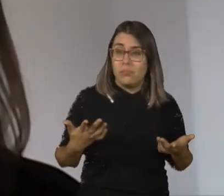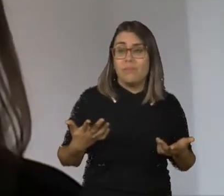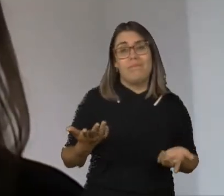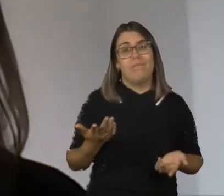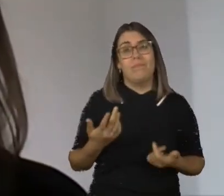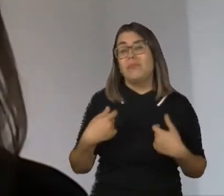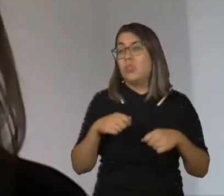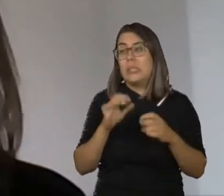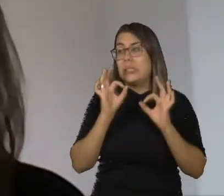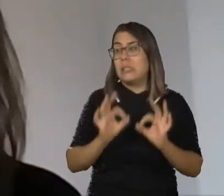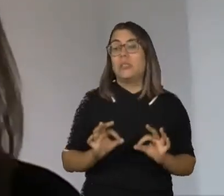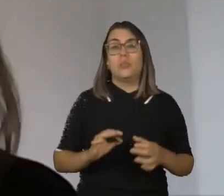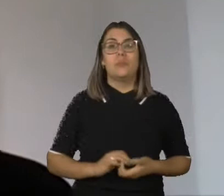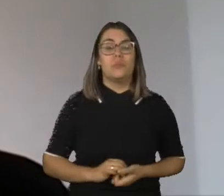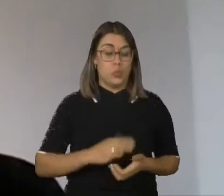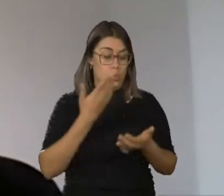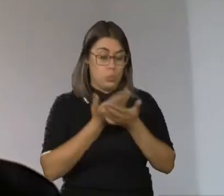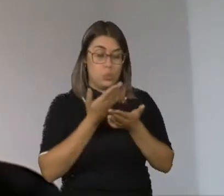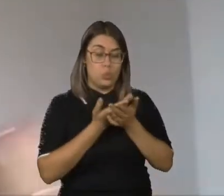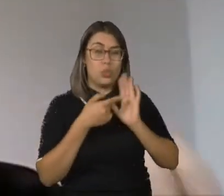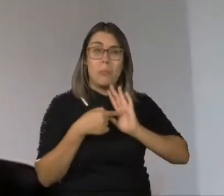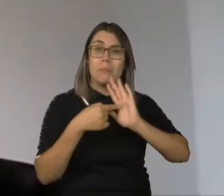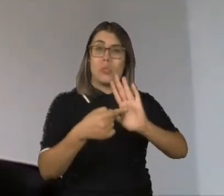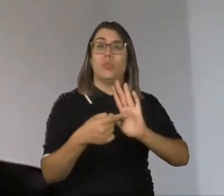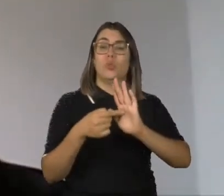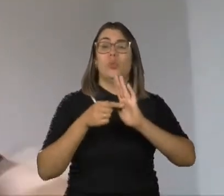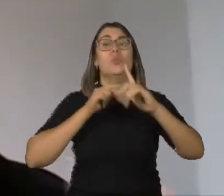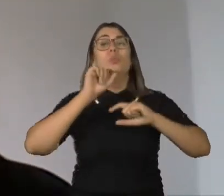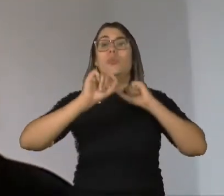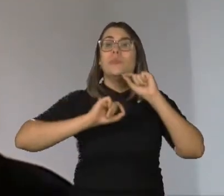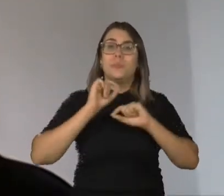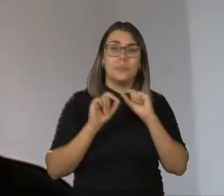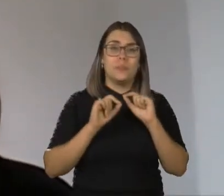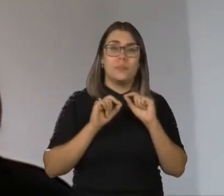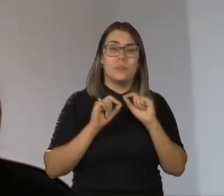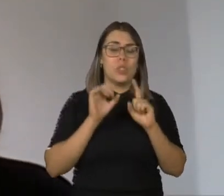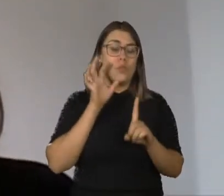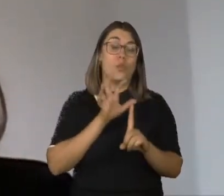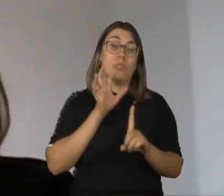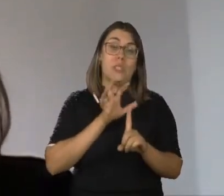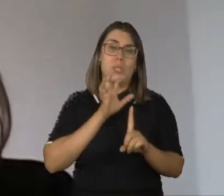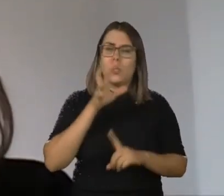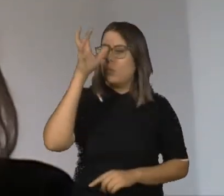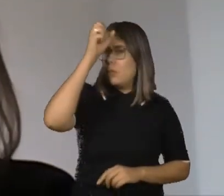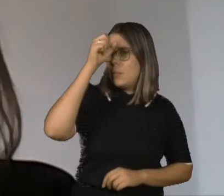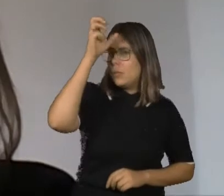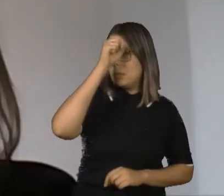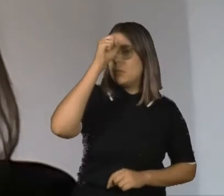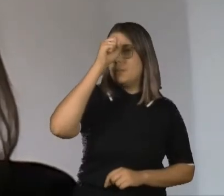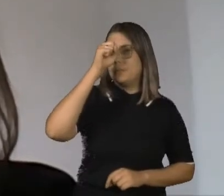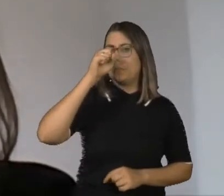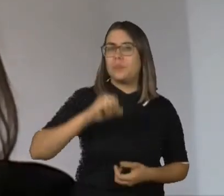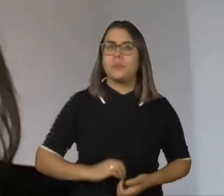sustenta. Pois esses estudos já nos mostram outros fatores que intervêm no aprendizado e na construção